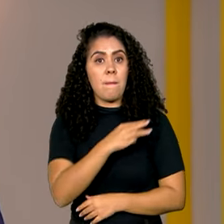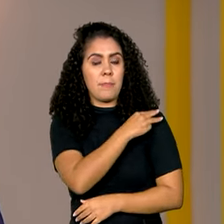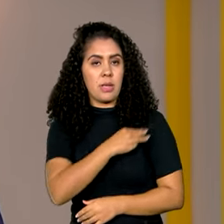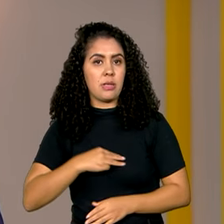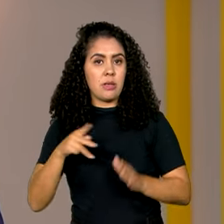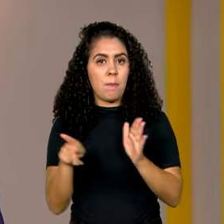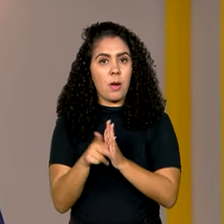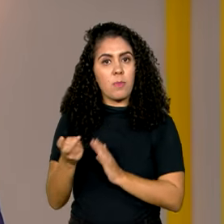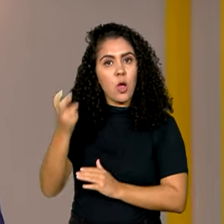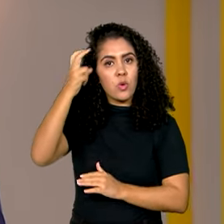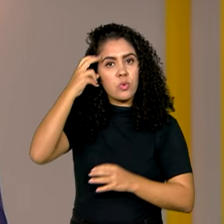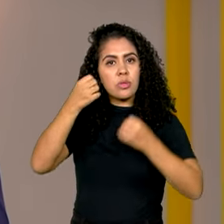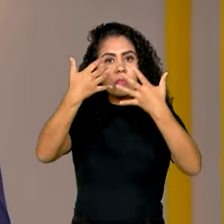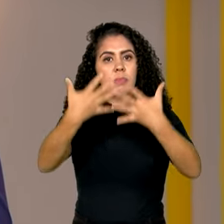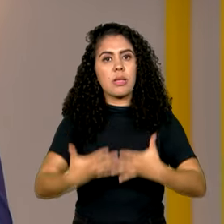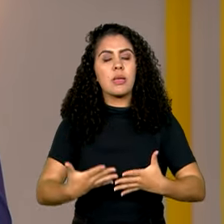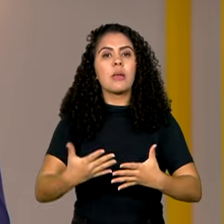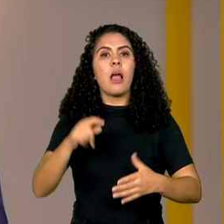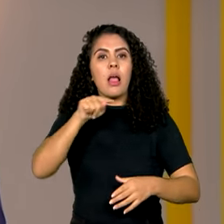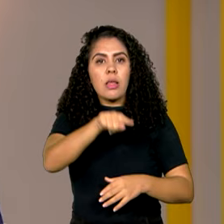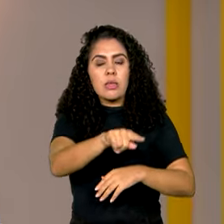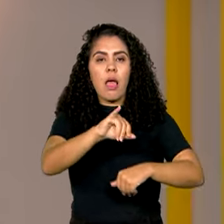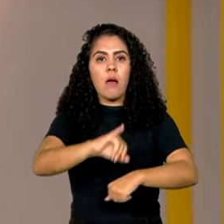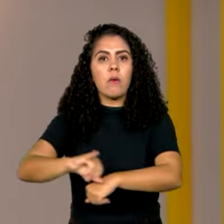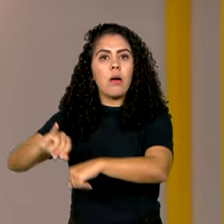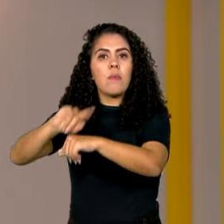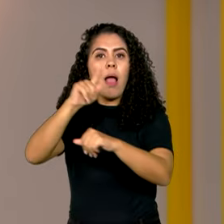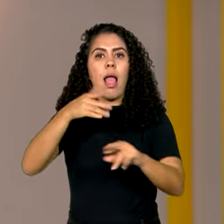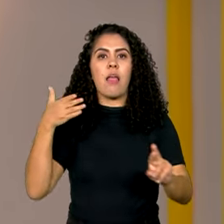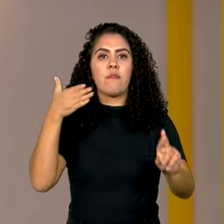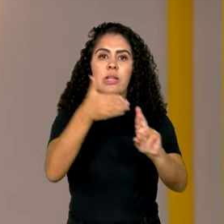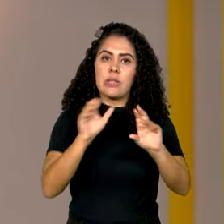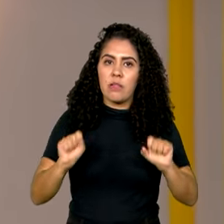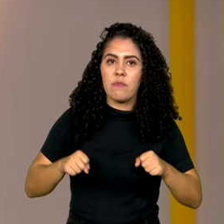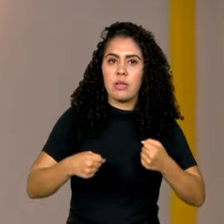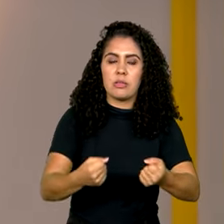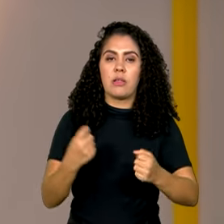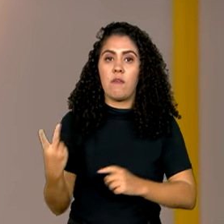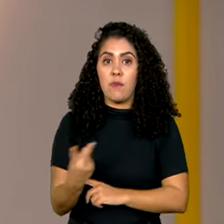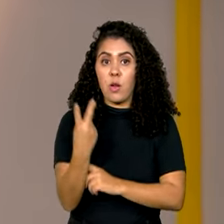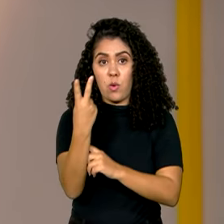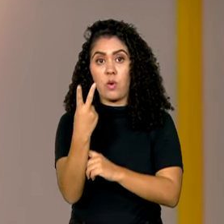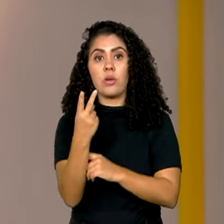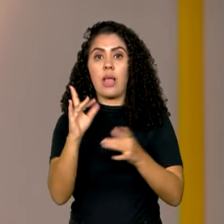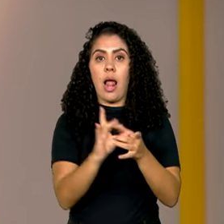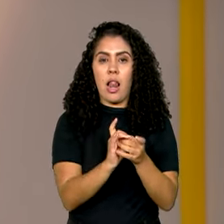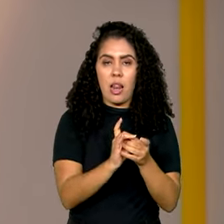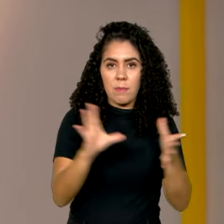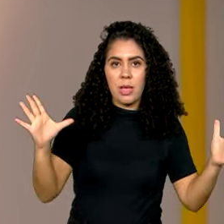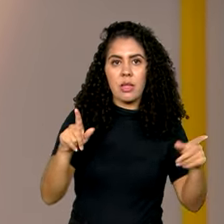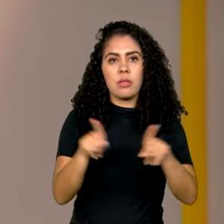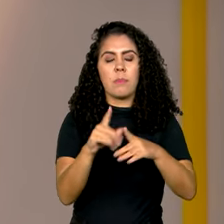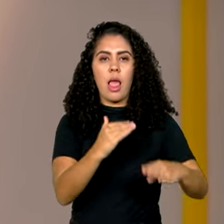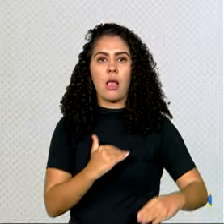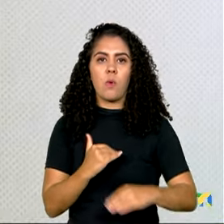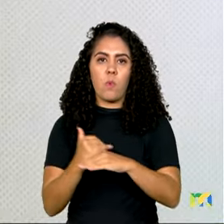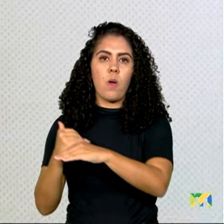Cultura, a obra será um ponto de referência em defesa dos valores da liberdade e igualdade política.